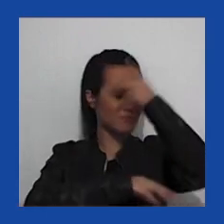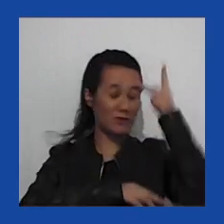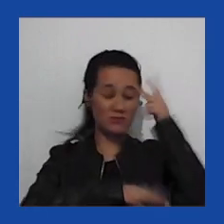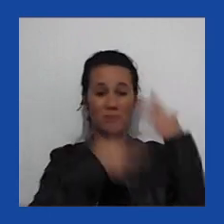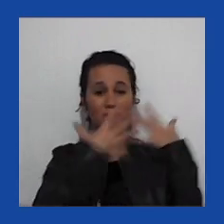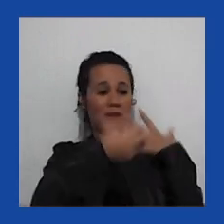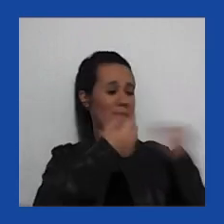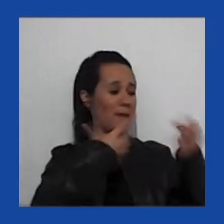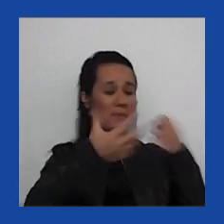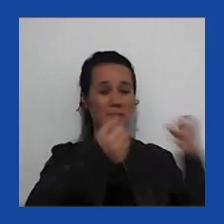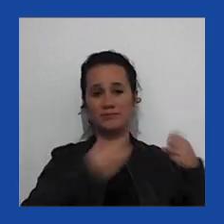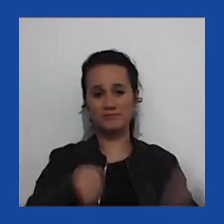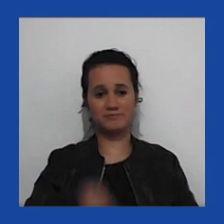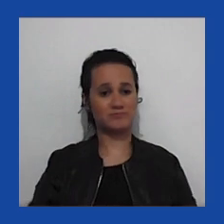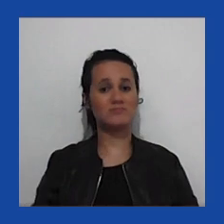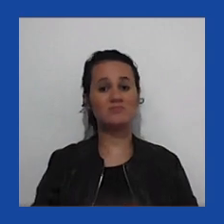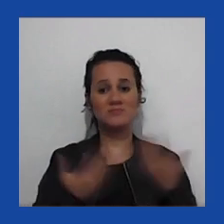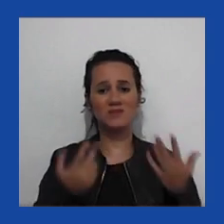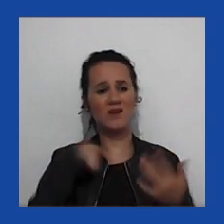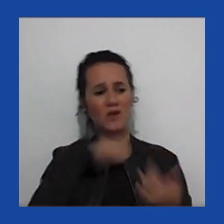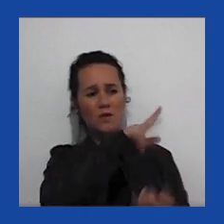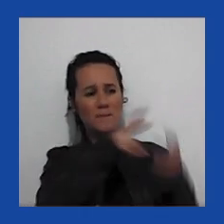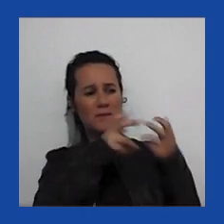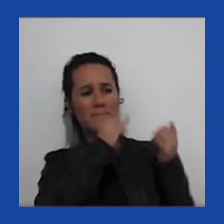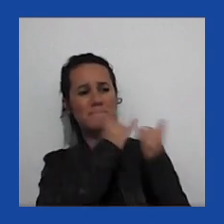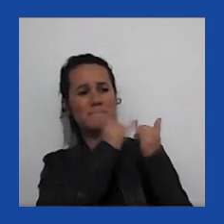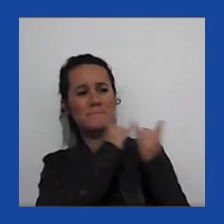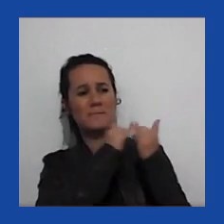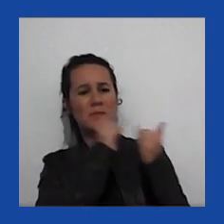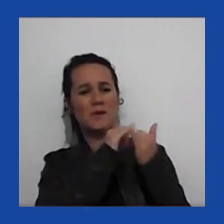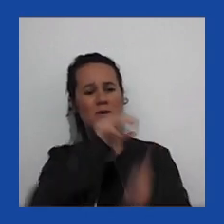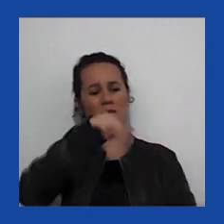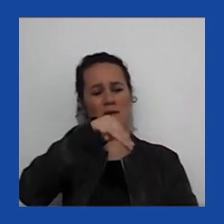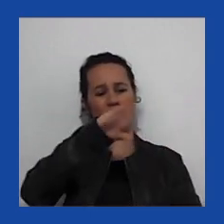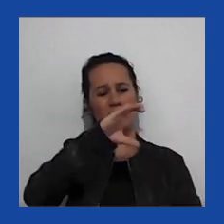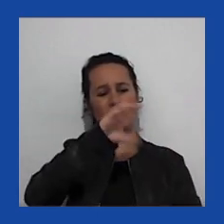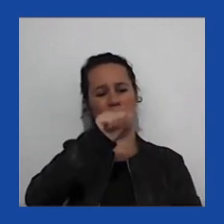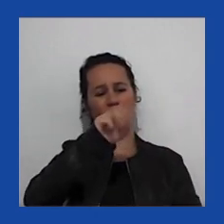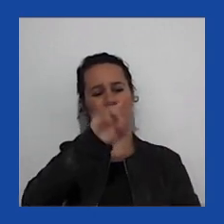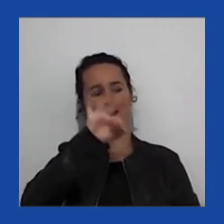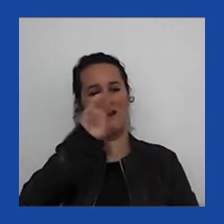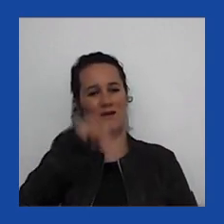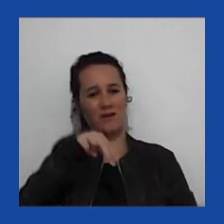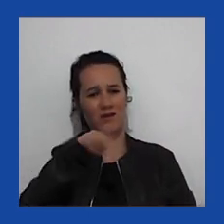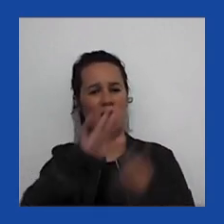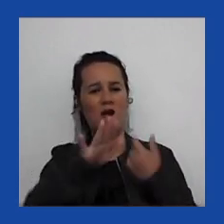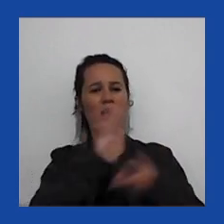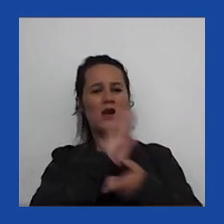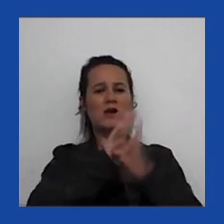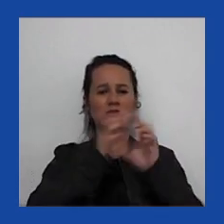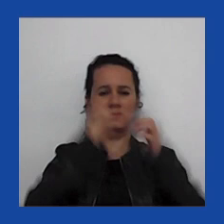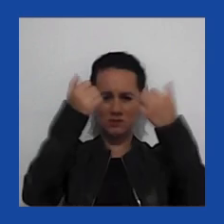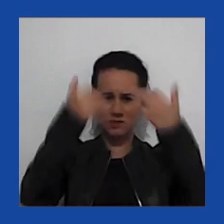um pouco semelhante da paranoia do McCarthy, eu mencionei McCarthy um pouco antes,